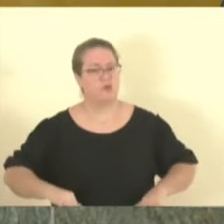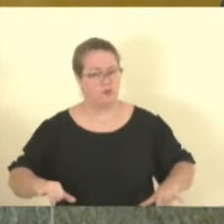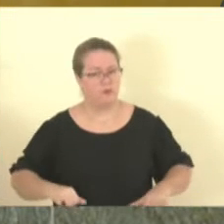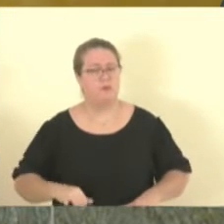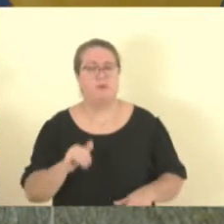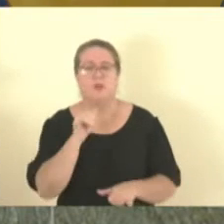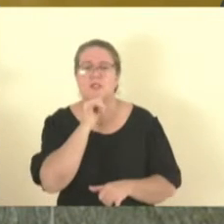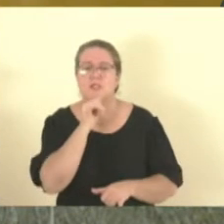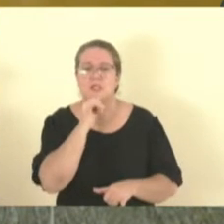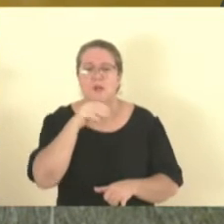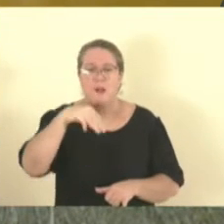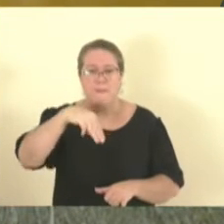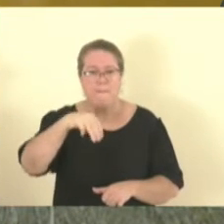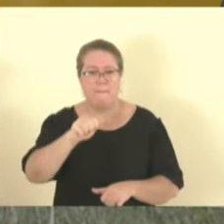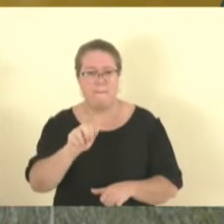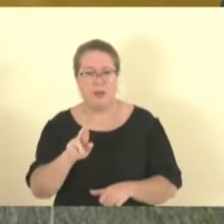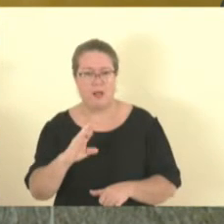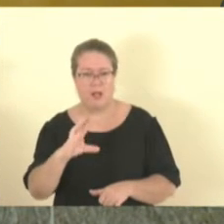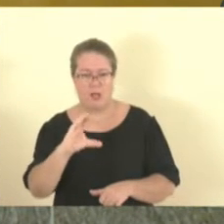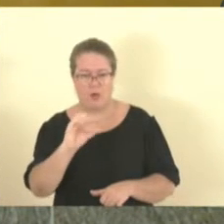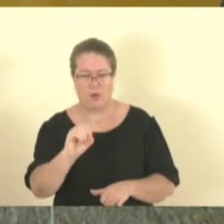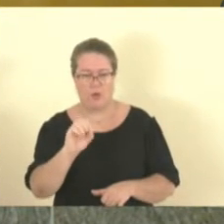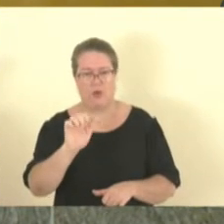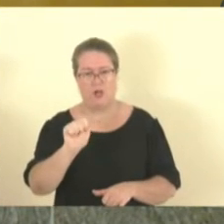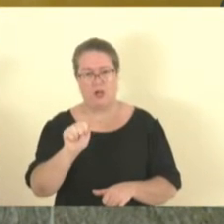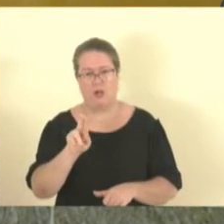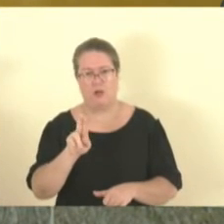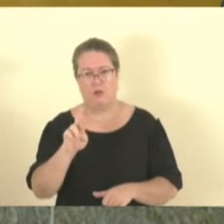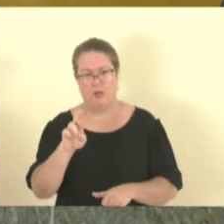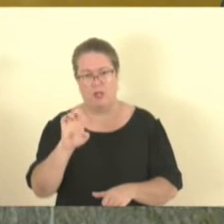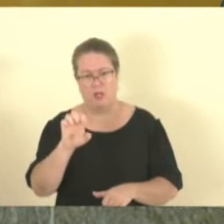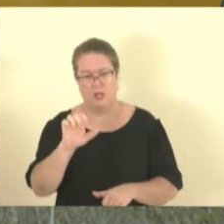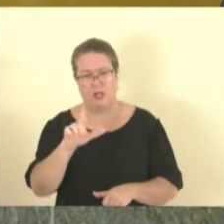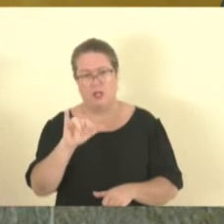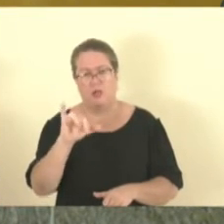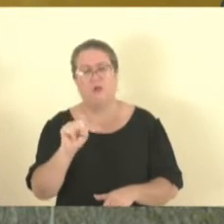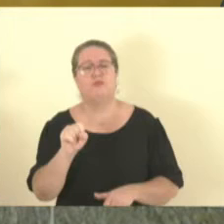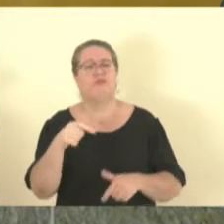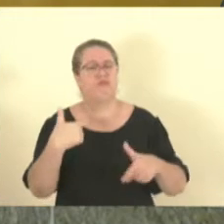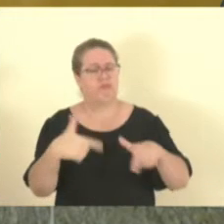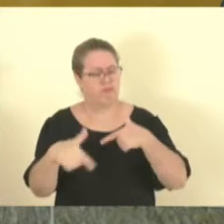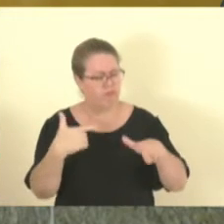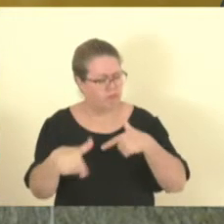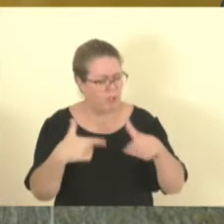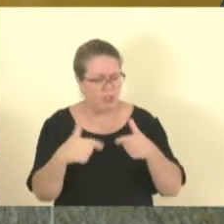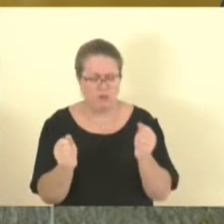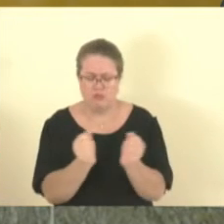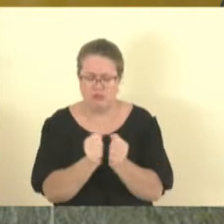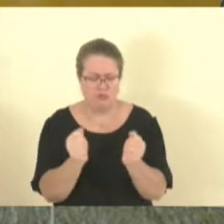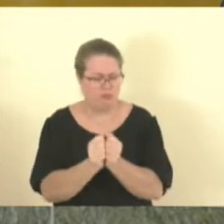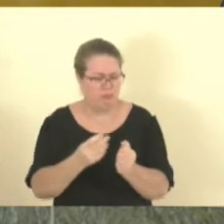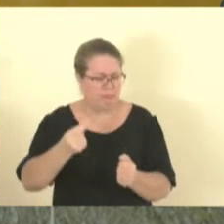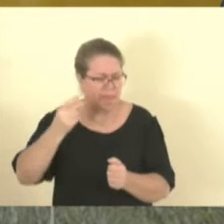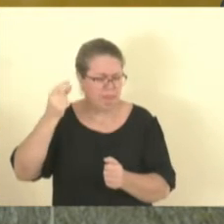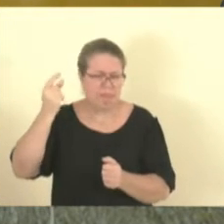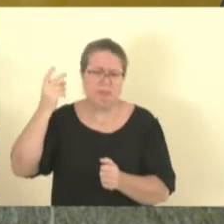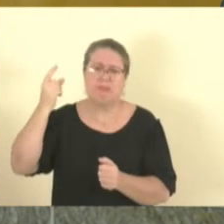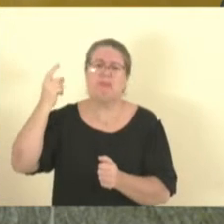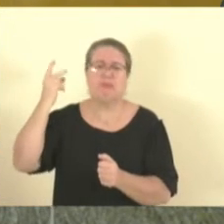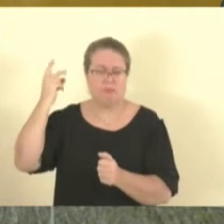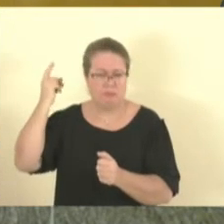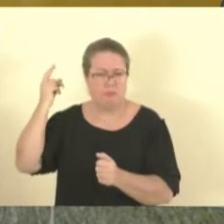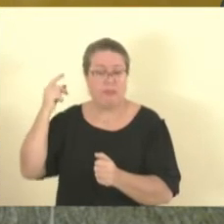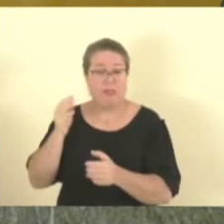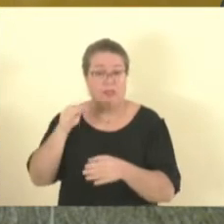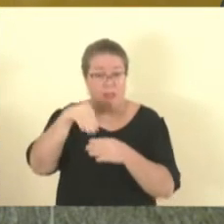Aurélio foi policial militar, foi policial civil, trabalhou comigo durante muitos anos na divisão de homicídios e proteção a